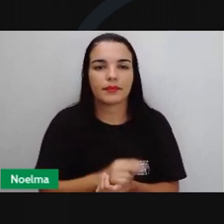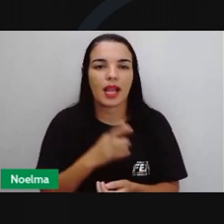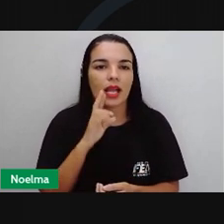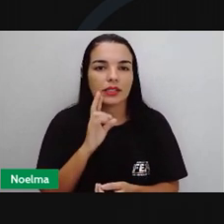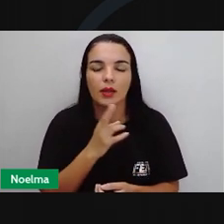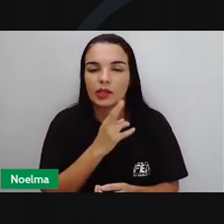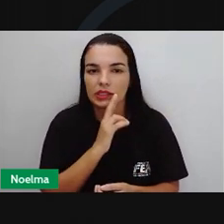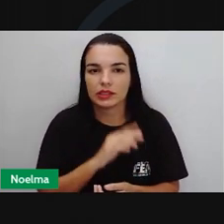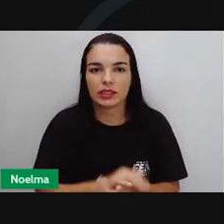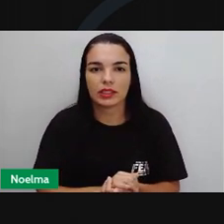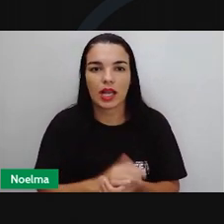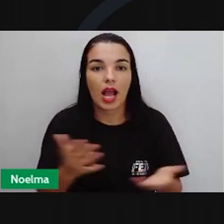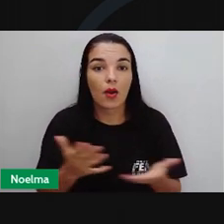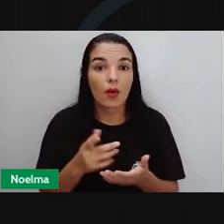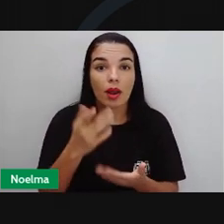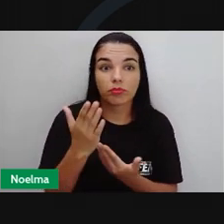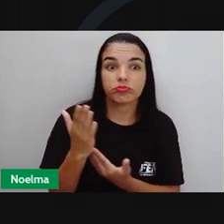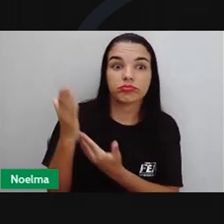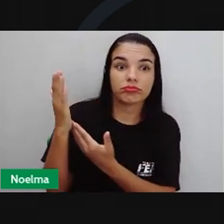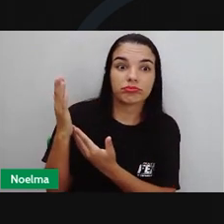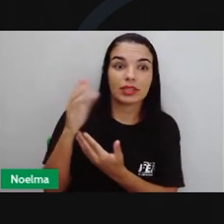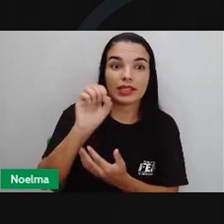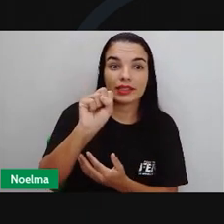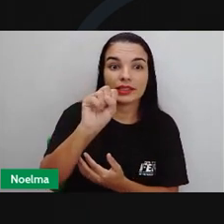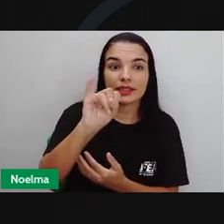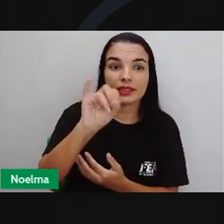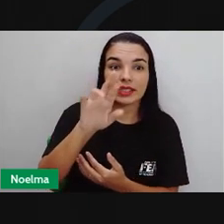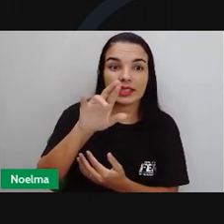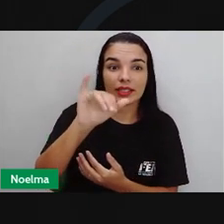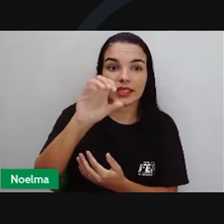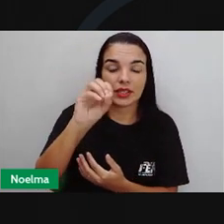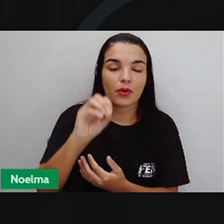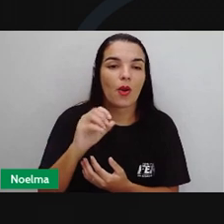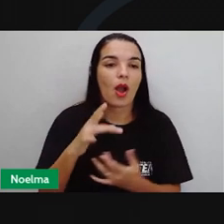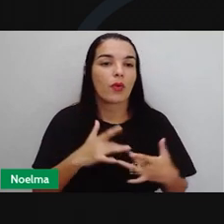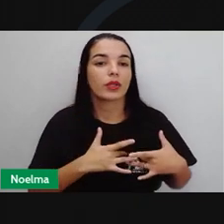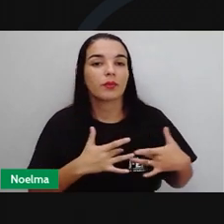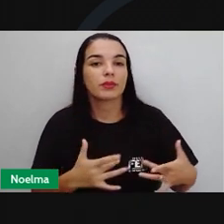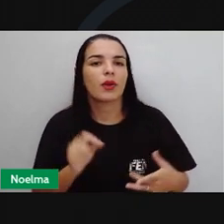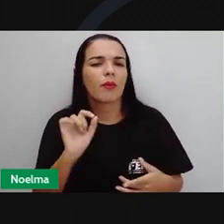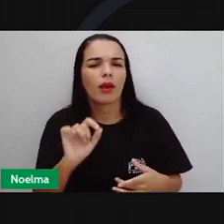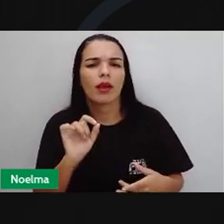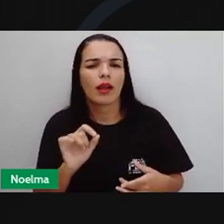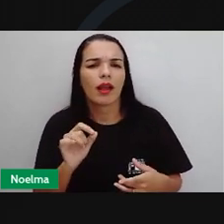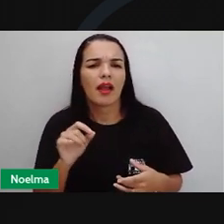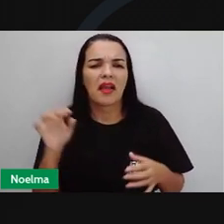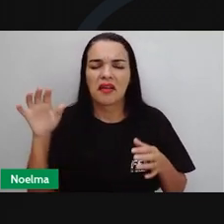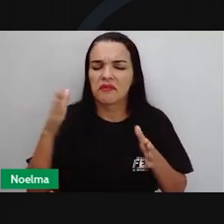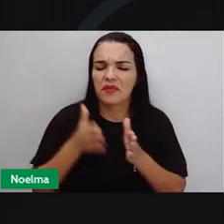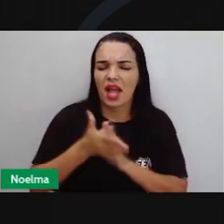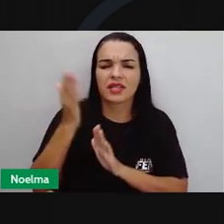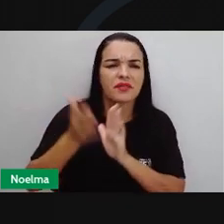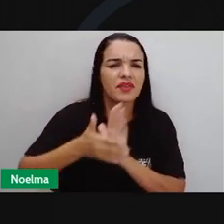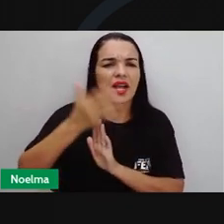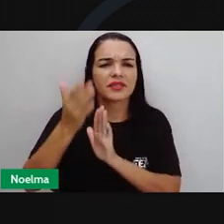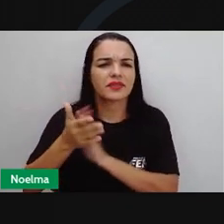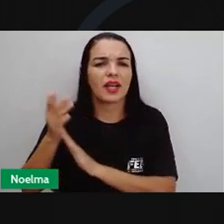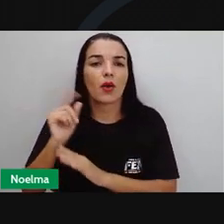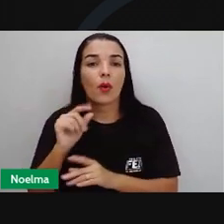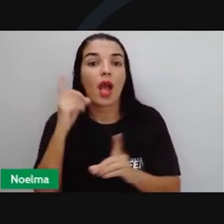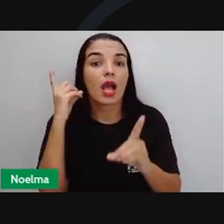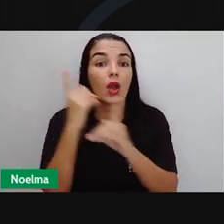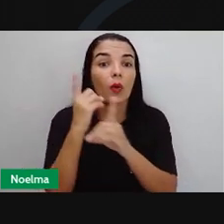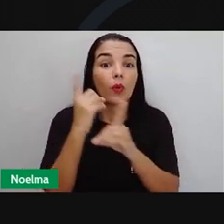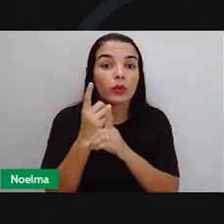Contribuições sírio-libaneses Com as viagens dos mascates árabes por todo o país e fixação em alguns pontos hoje encontrar